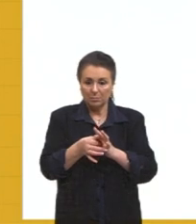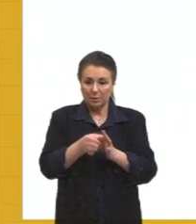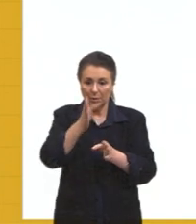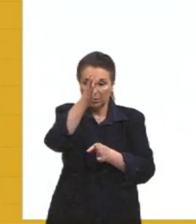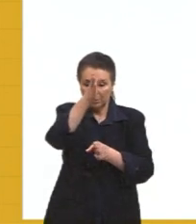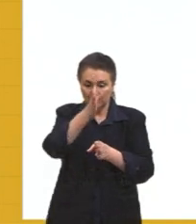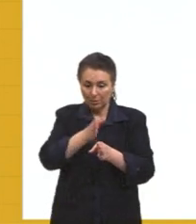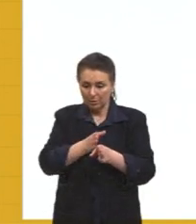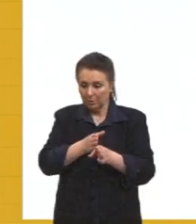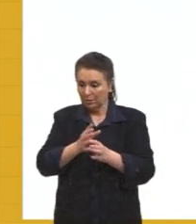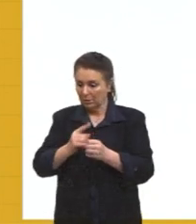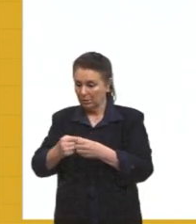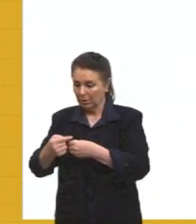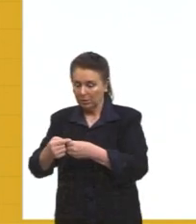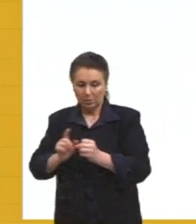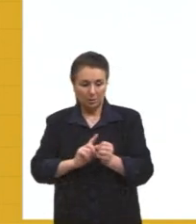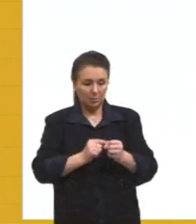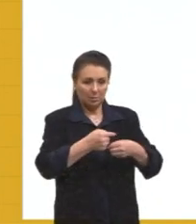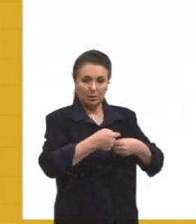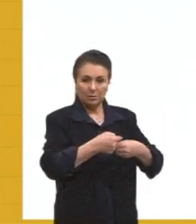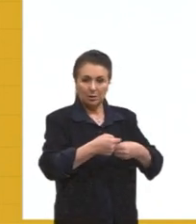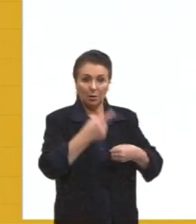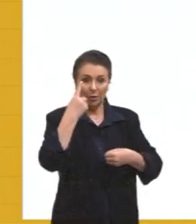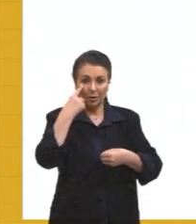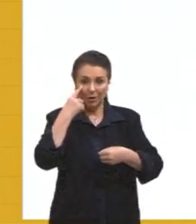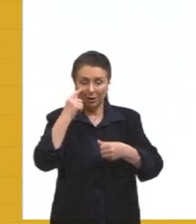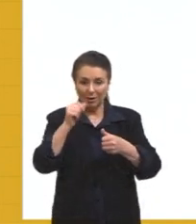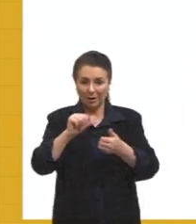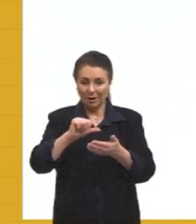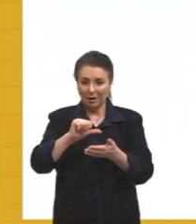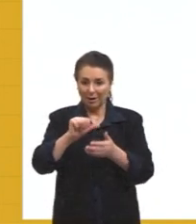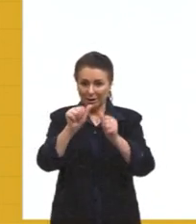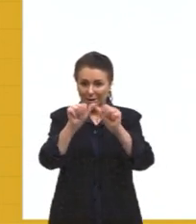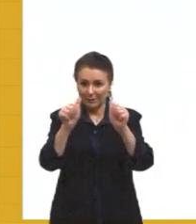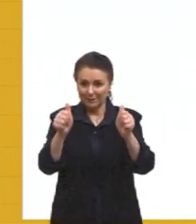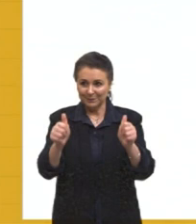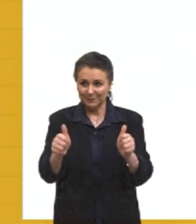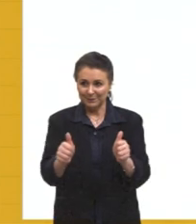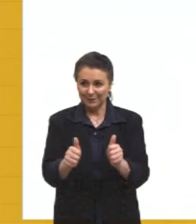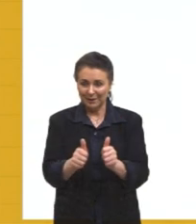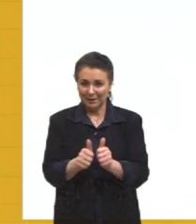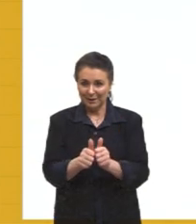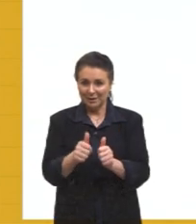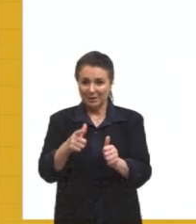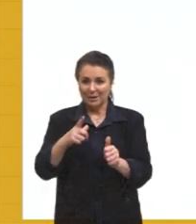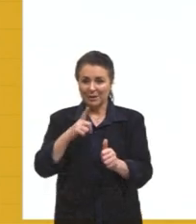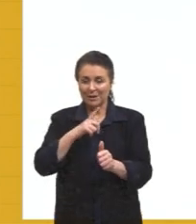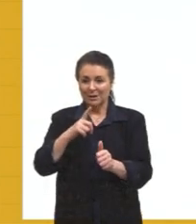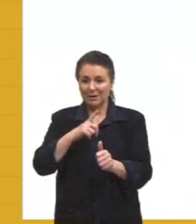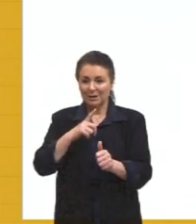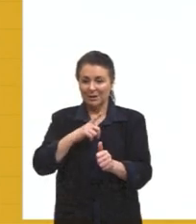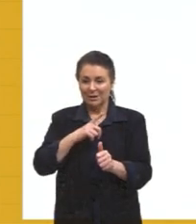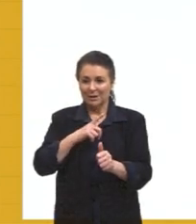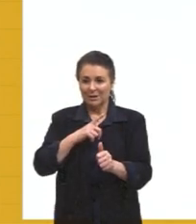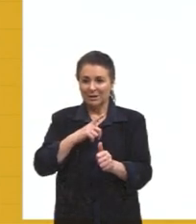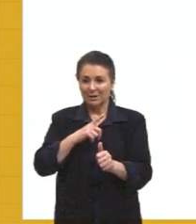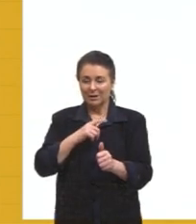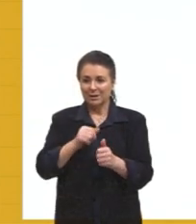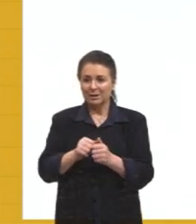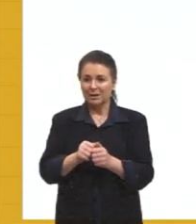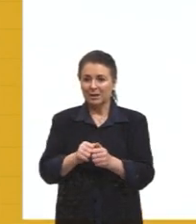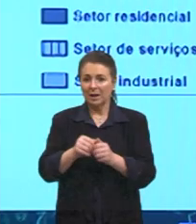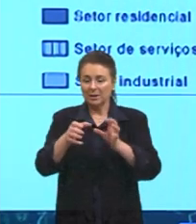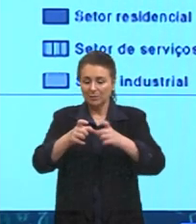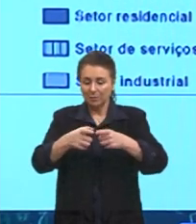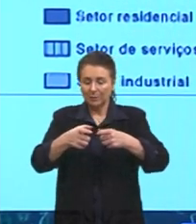município e o que não é, tá? E eu trago uma imagem aqui que vai mostrar para vocês, ó. Tem uma área urbana A e uma área urbana B, elas vão